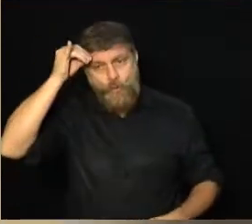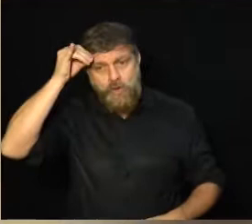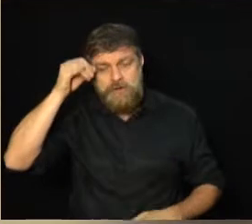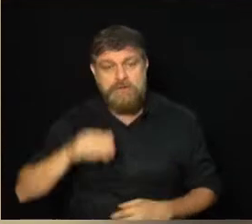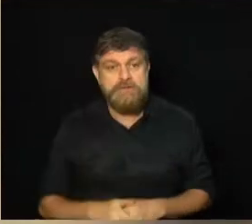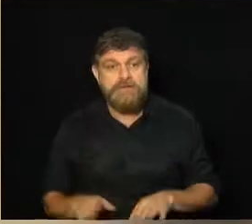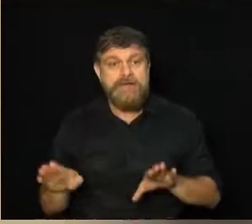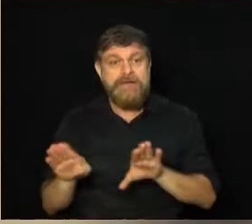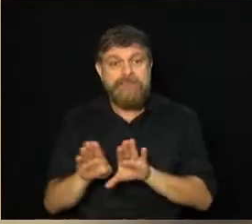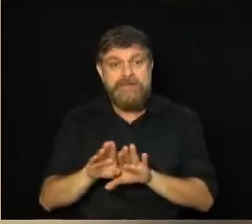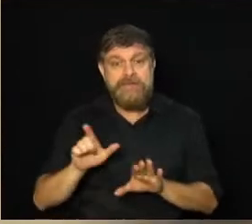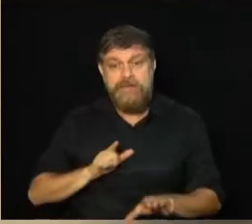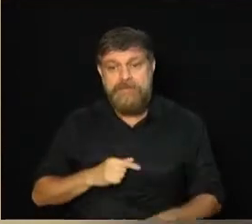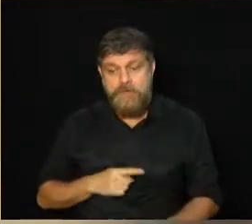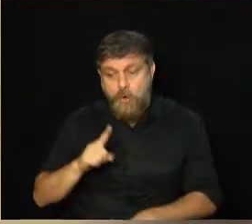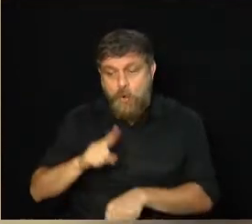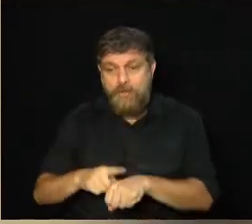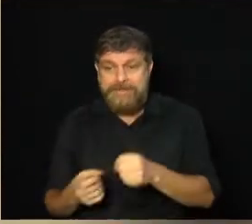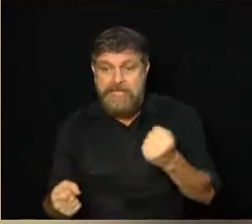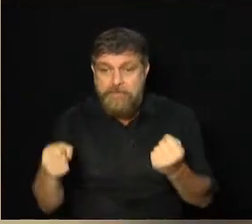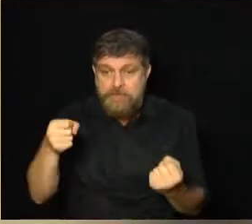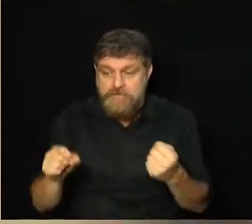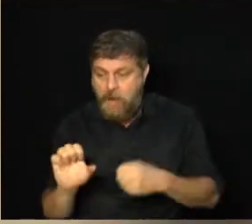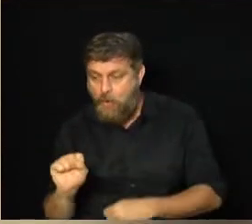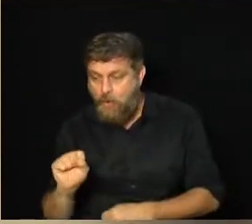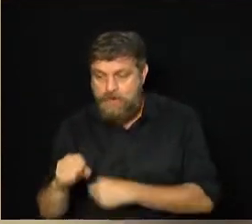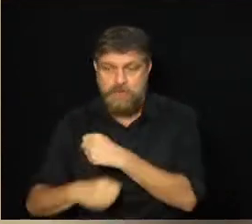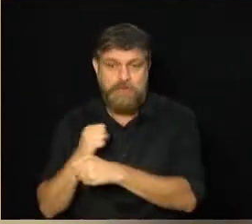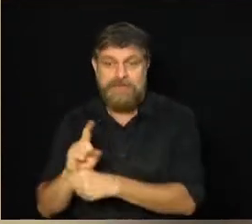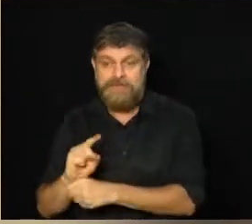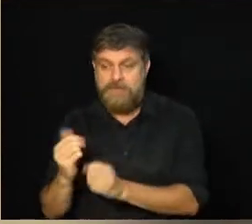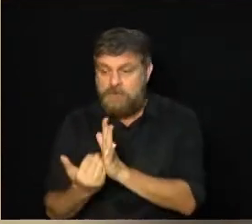ampliação da vida útil do veículo de 8 para 10 anos.